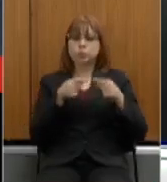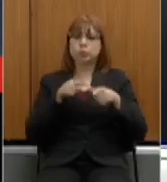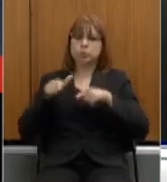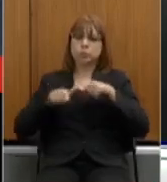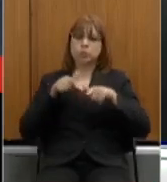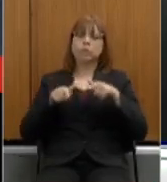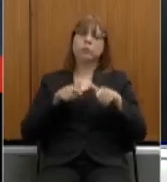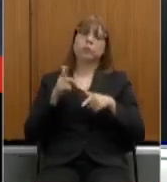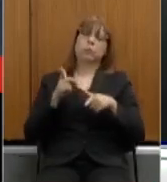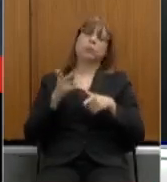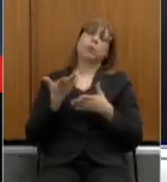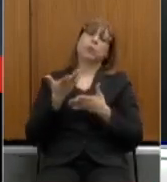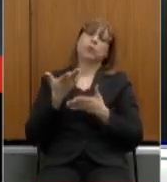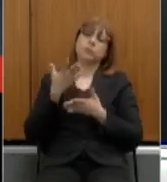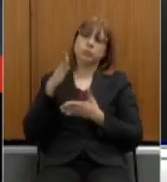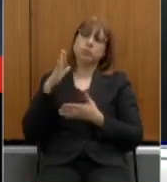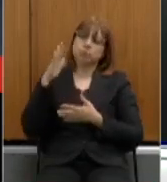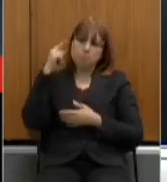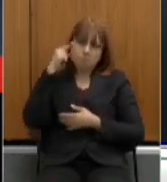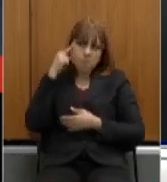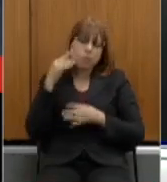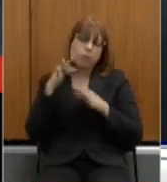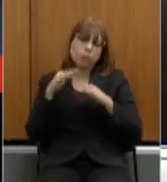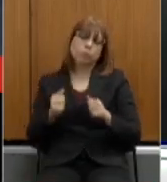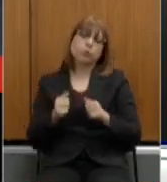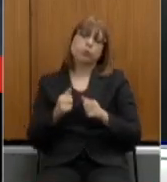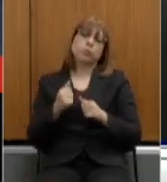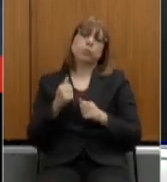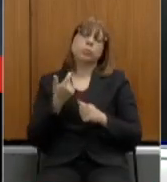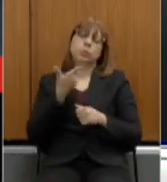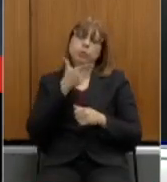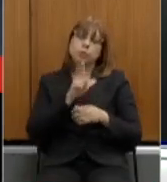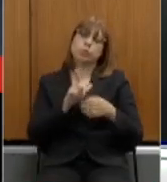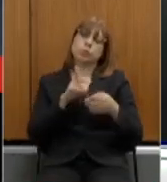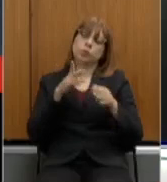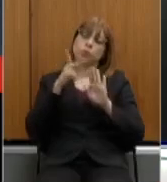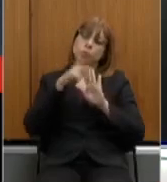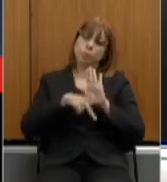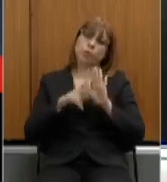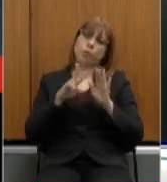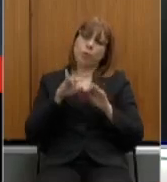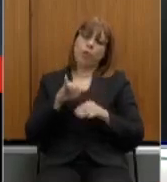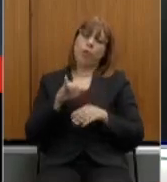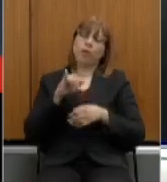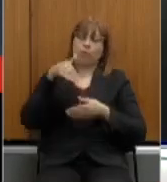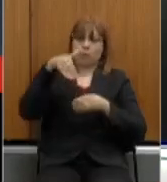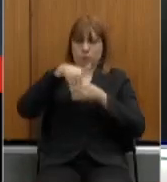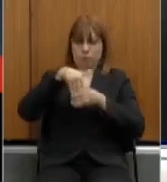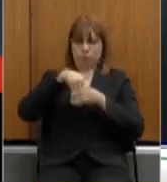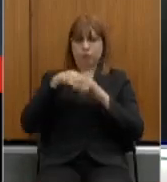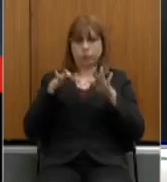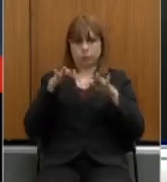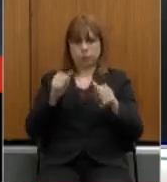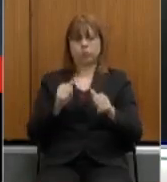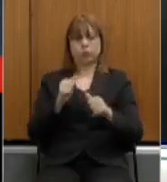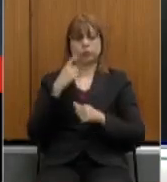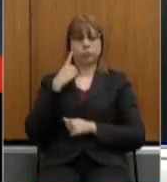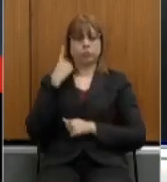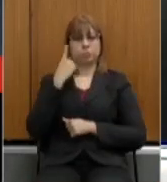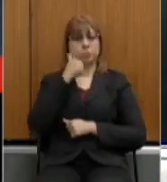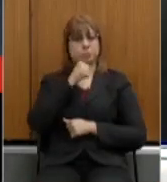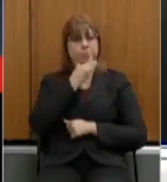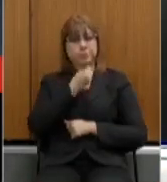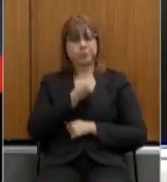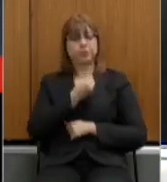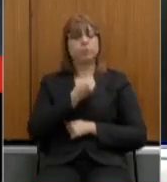efetivamente para a construção do projeto que será votado pelas parlamentares e pelos parlamentares. Lembro ainda